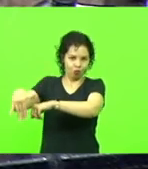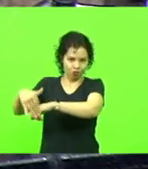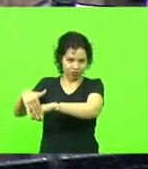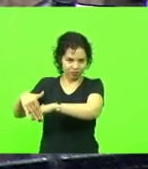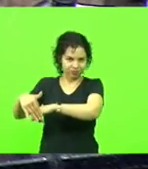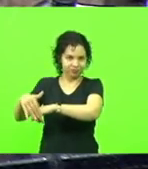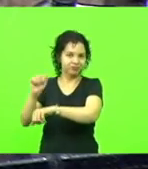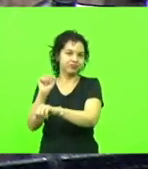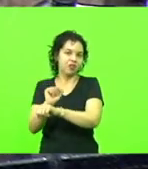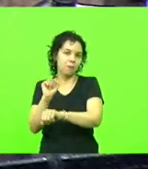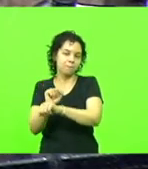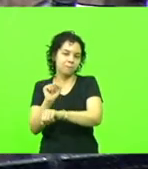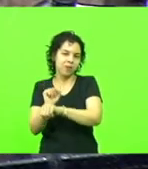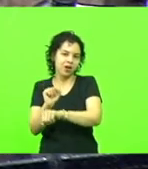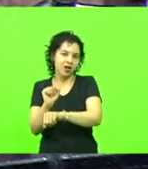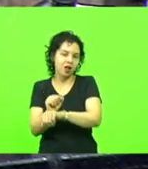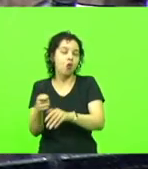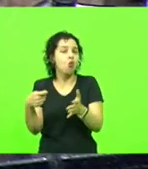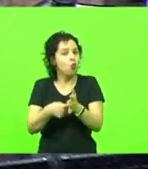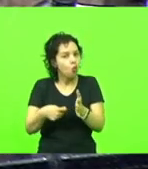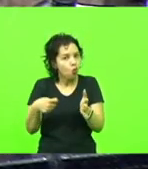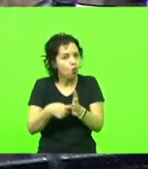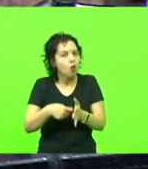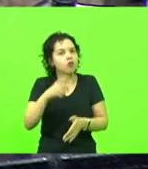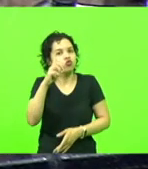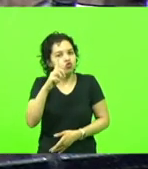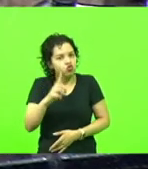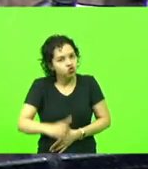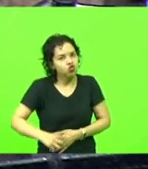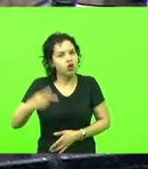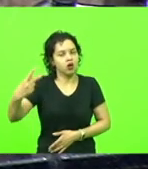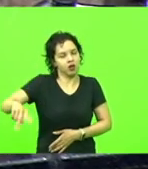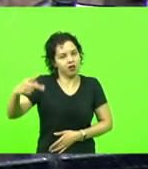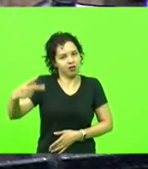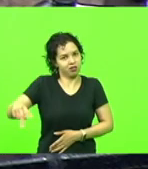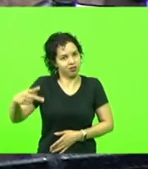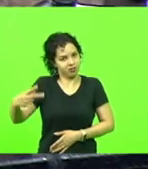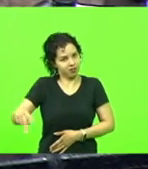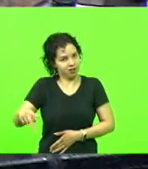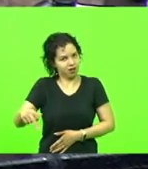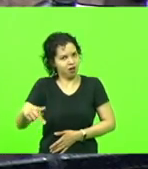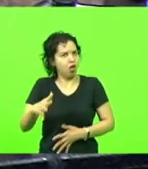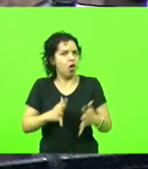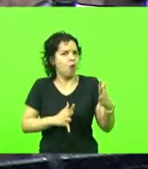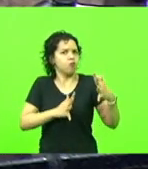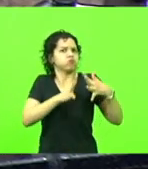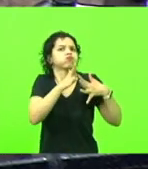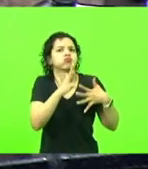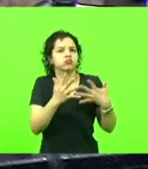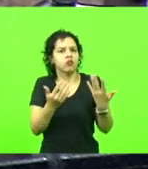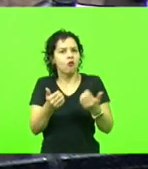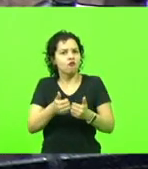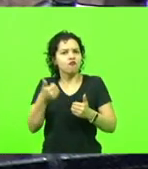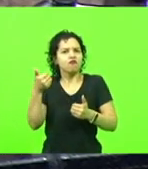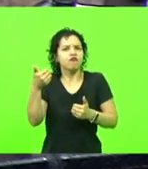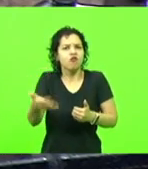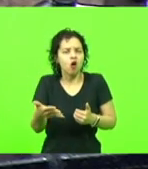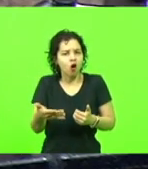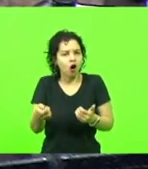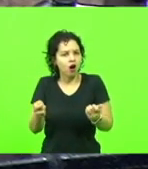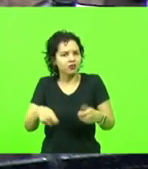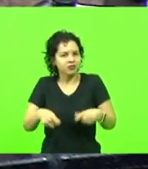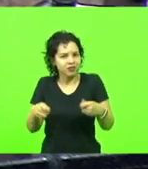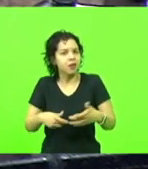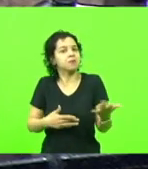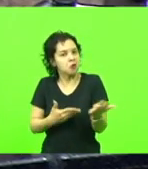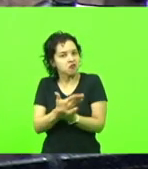aguardando e lutando pelos seus direitos e por nada exorbitante ou fora de qualquer possibilidade de